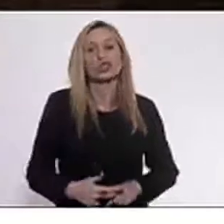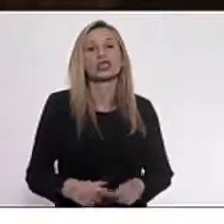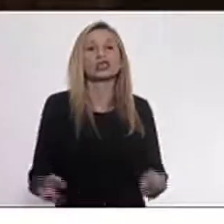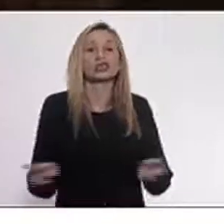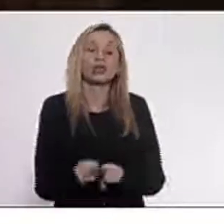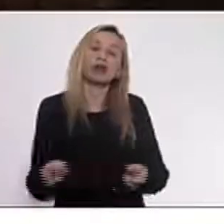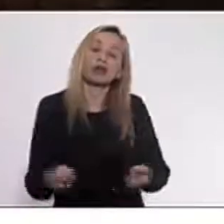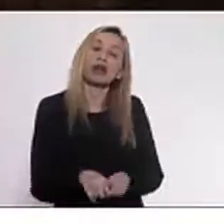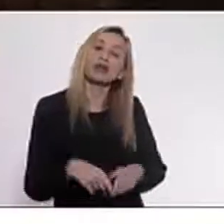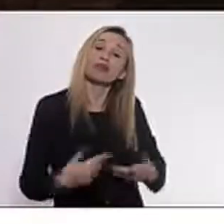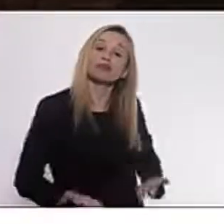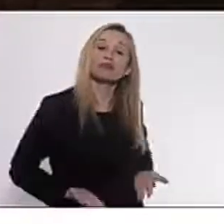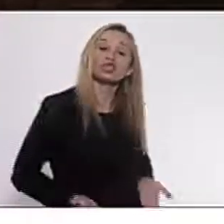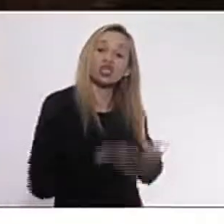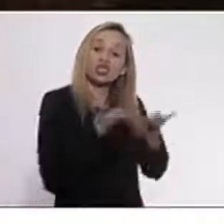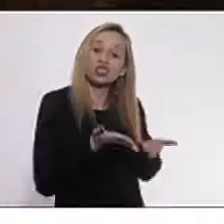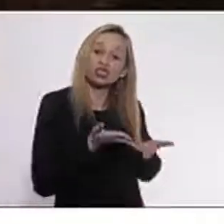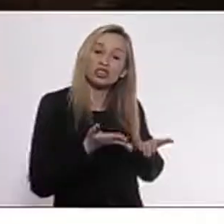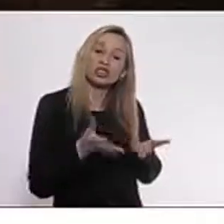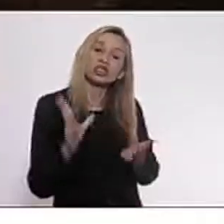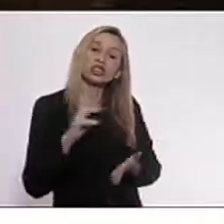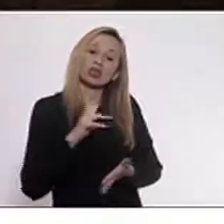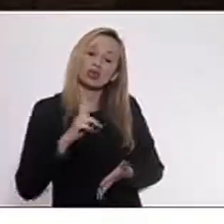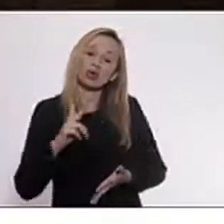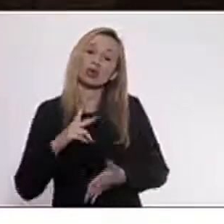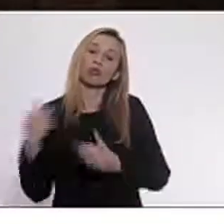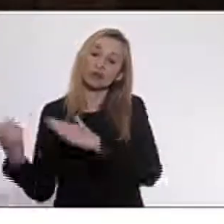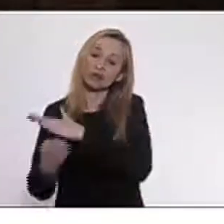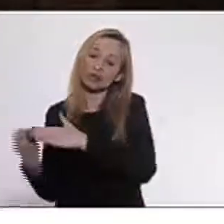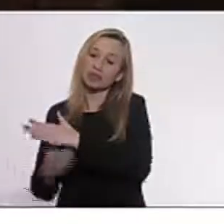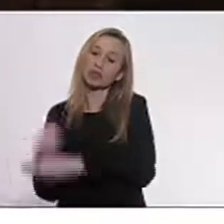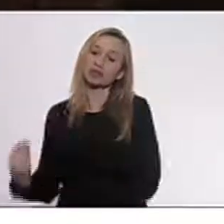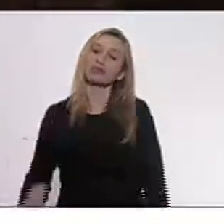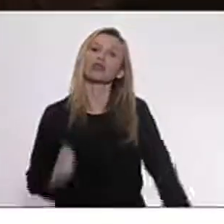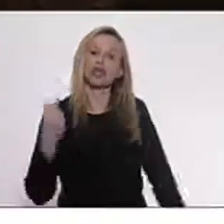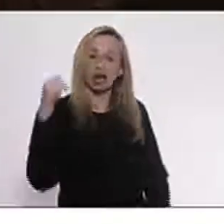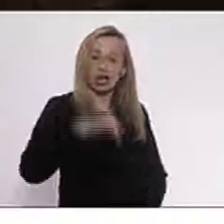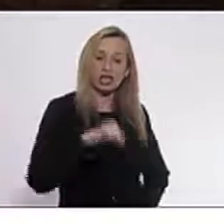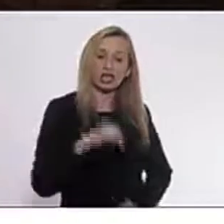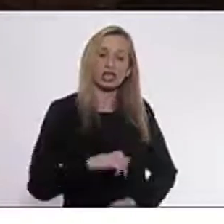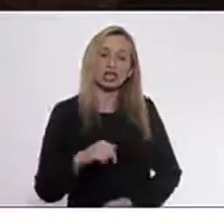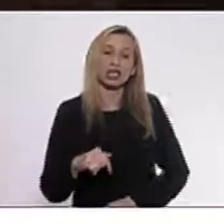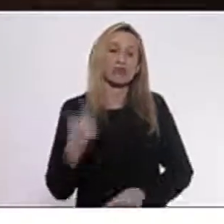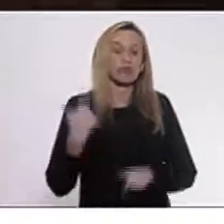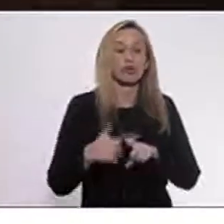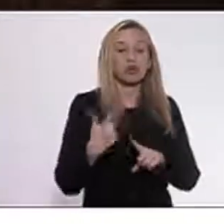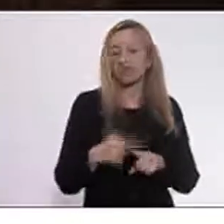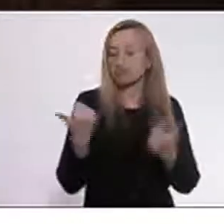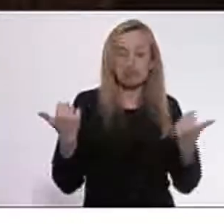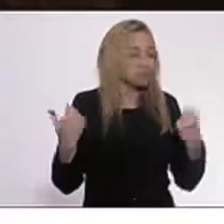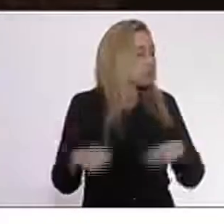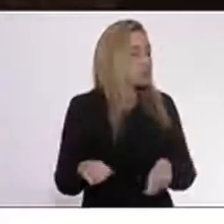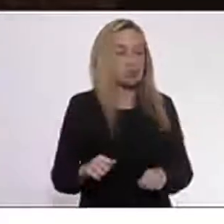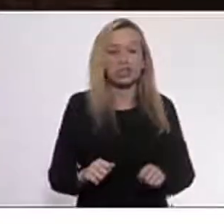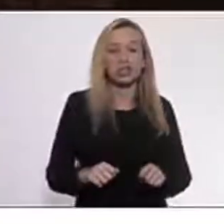incentiva as próprias empresas que estejam aqui, porque não precisa